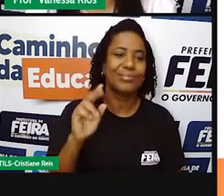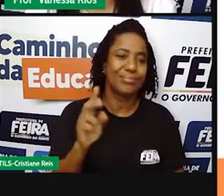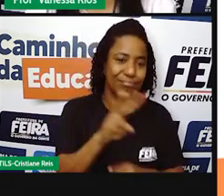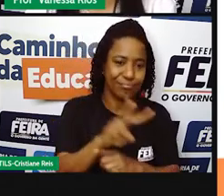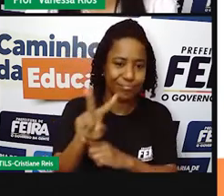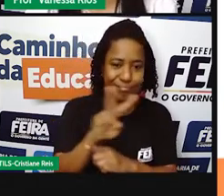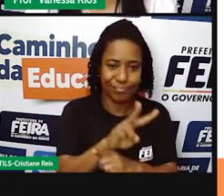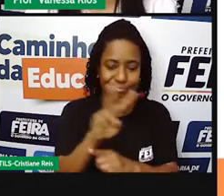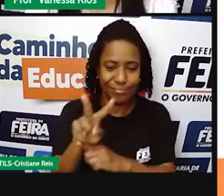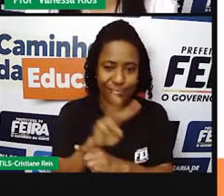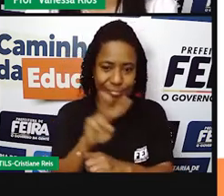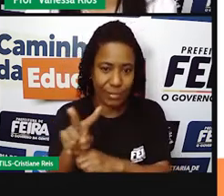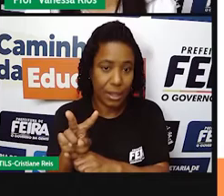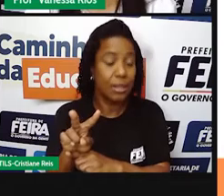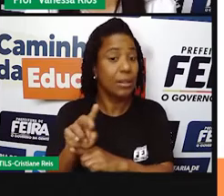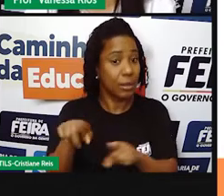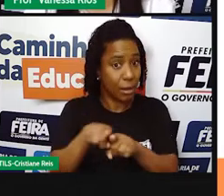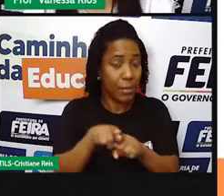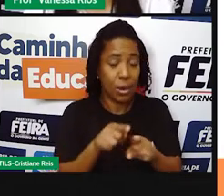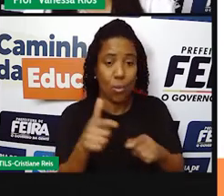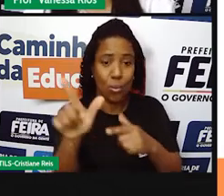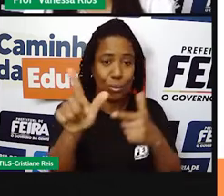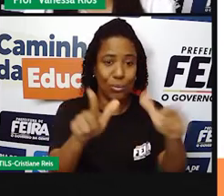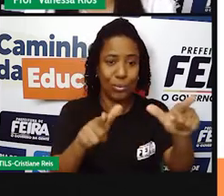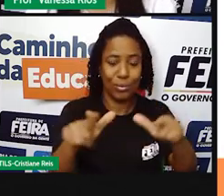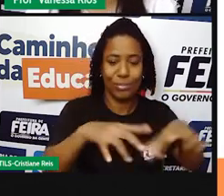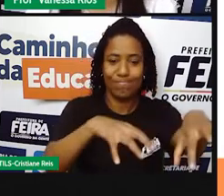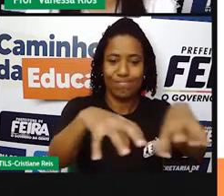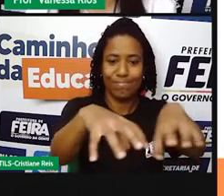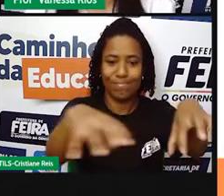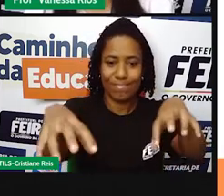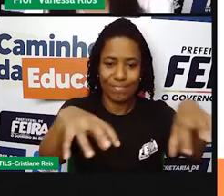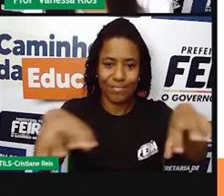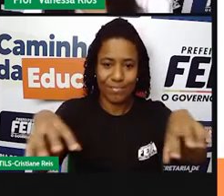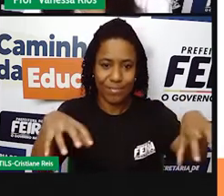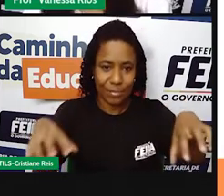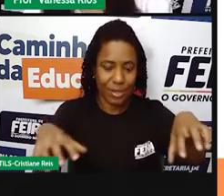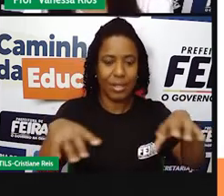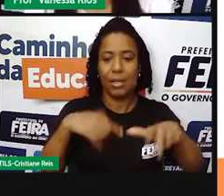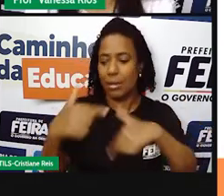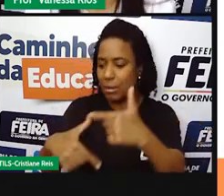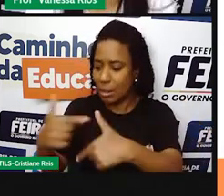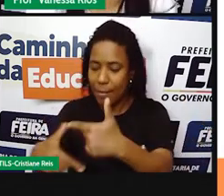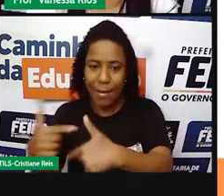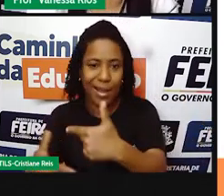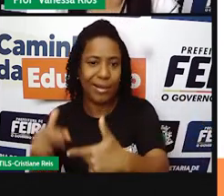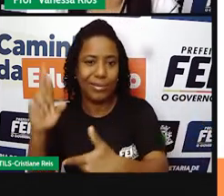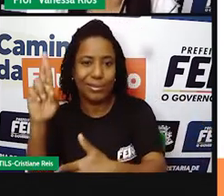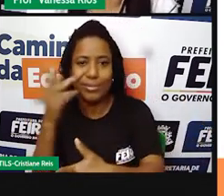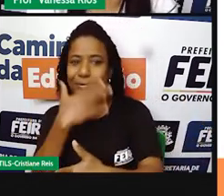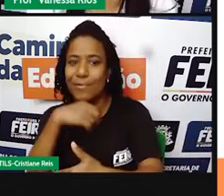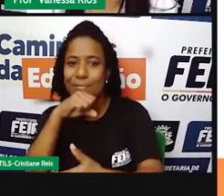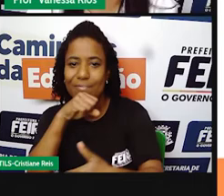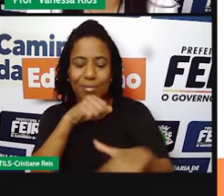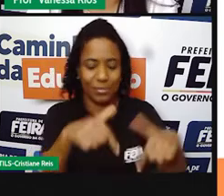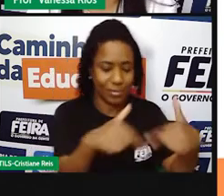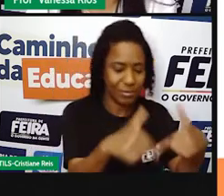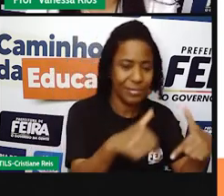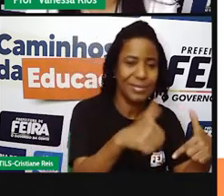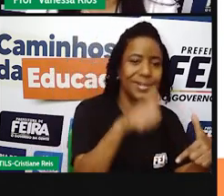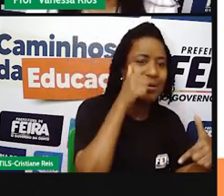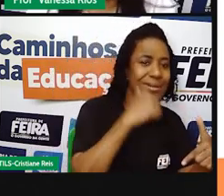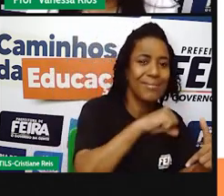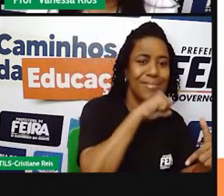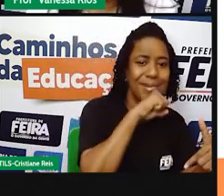inclusive, para definir funções, né? De cada pessoa. A função que seria do homem, a função que seria da mulher, função que